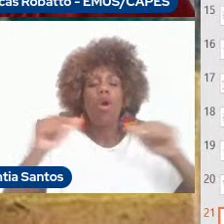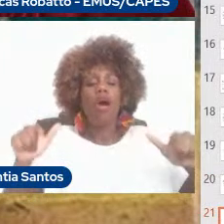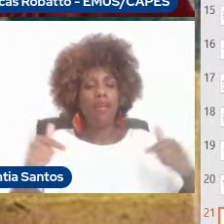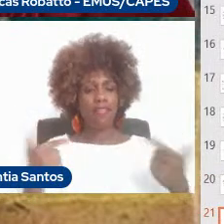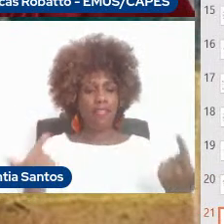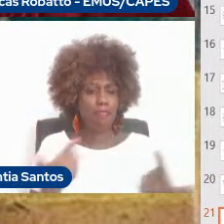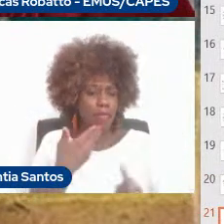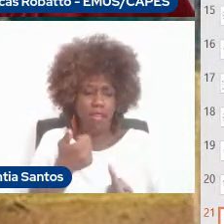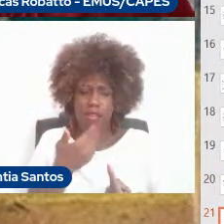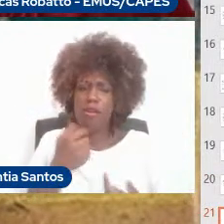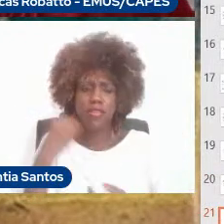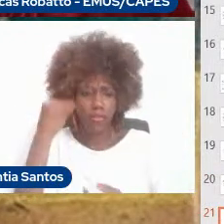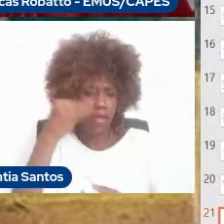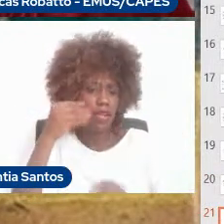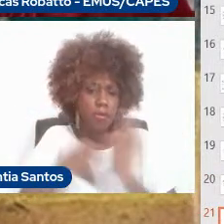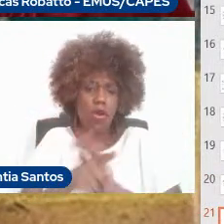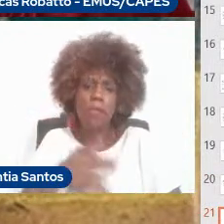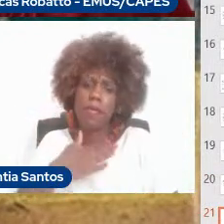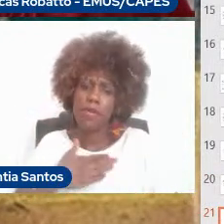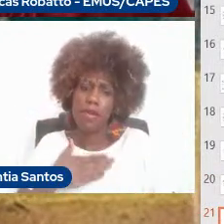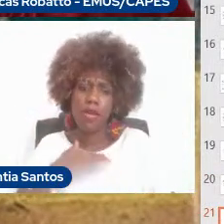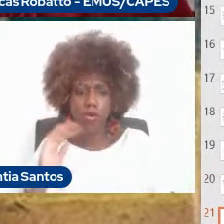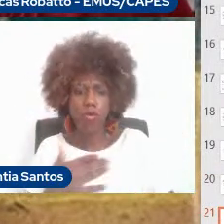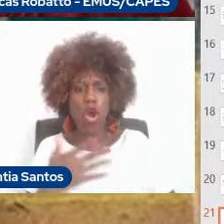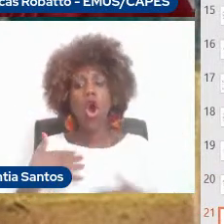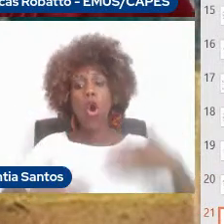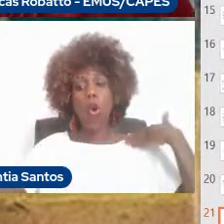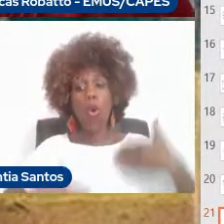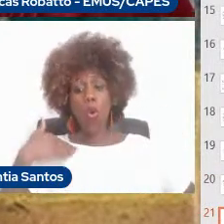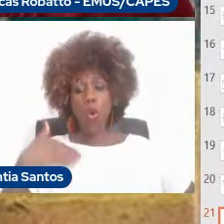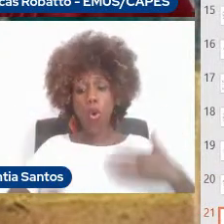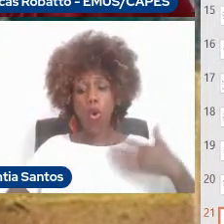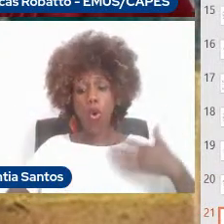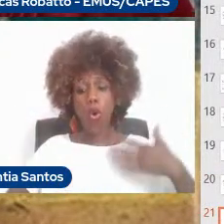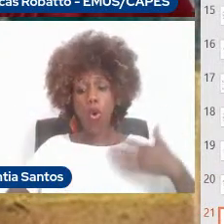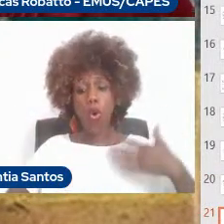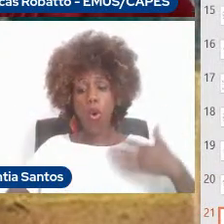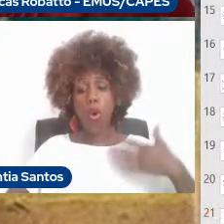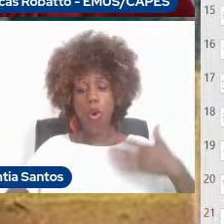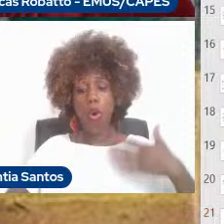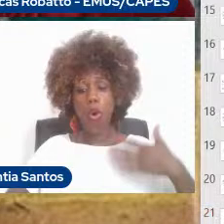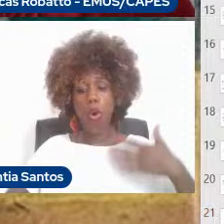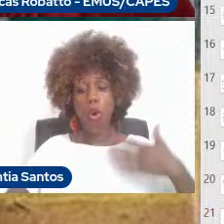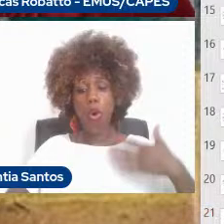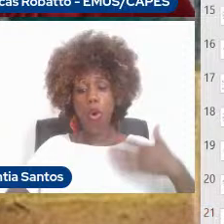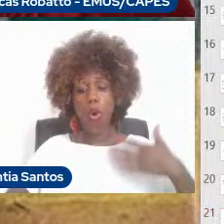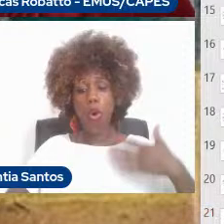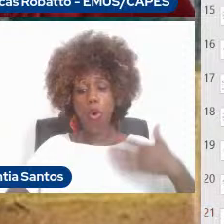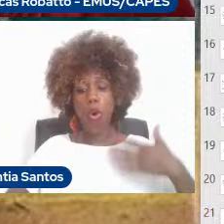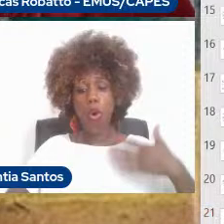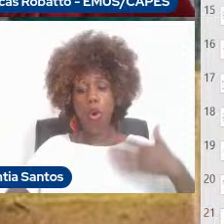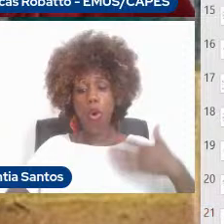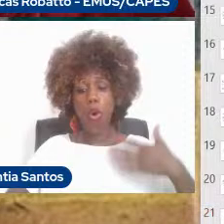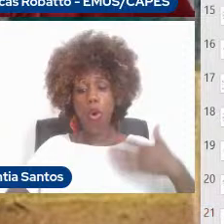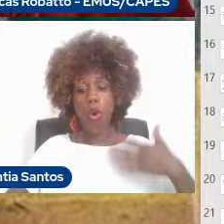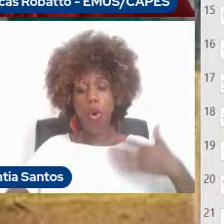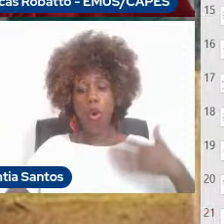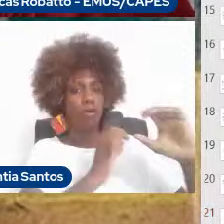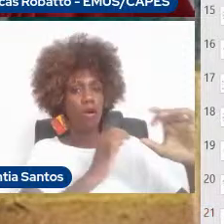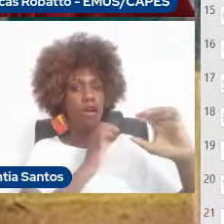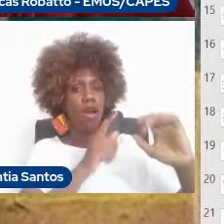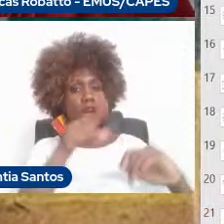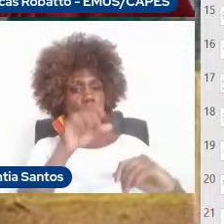Então, aqui eu já vou para a parte mais específica do corpo do flautista. Então, no próximo slide a gente tem uma imagem, como eu falei, uma imagem clássica